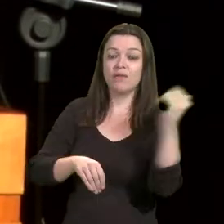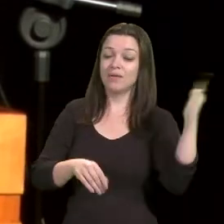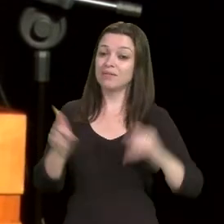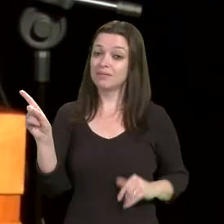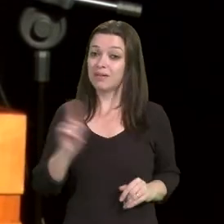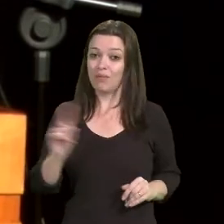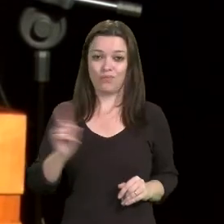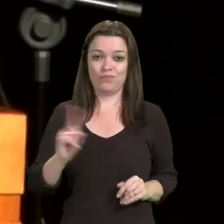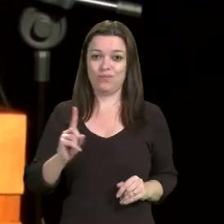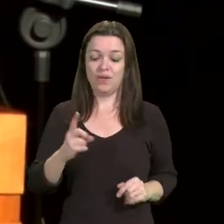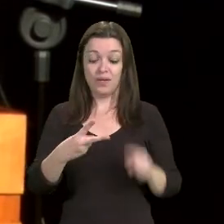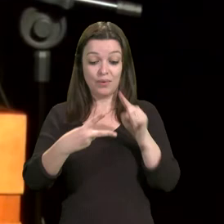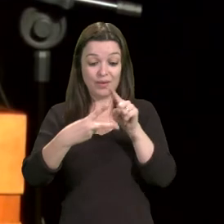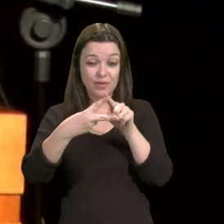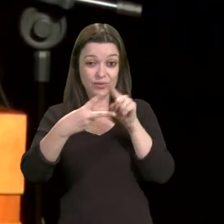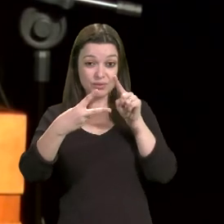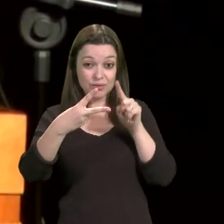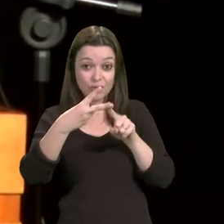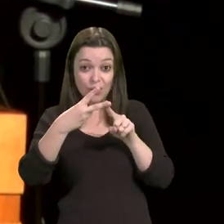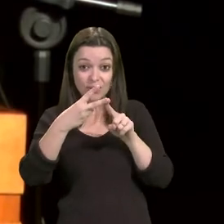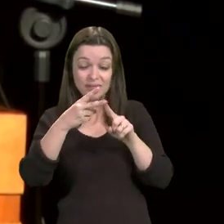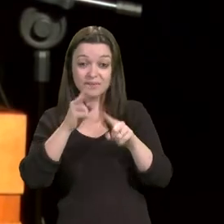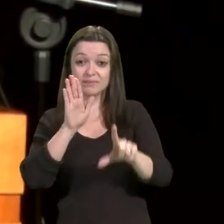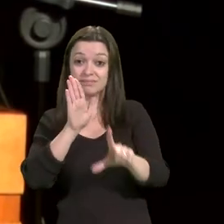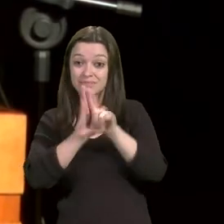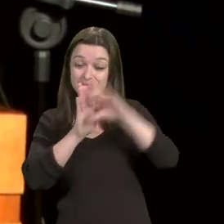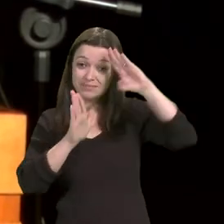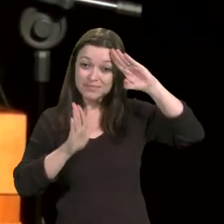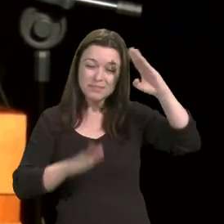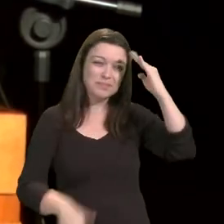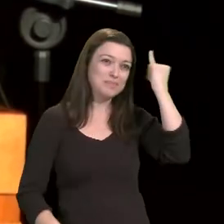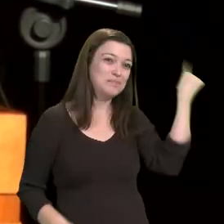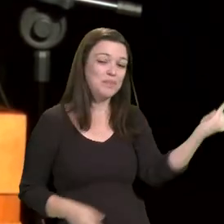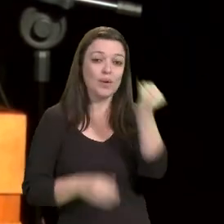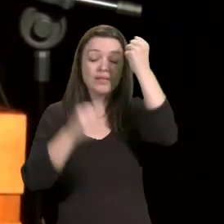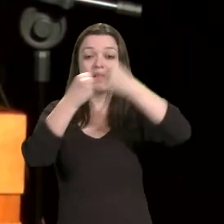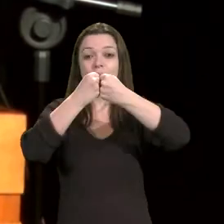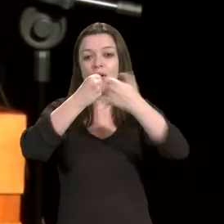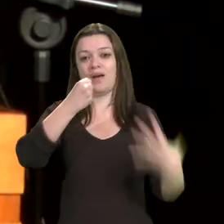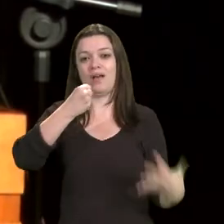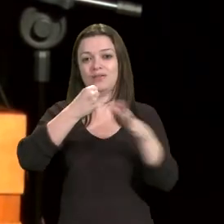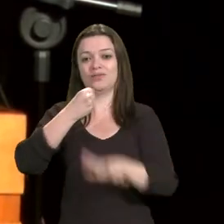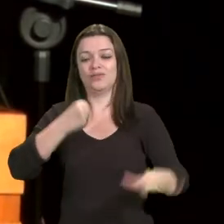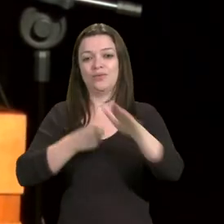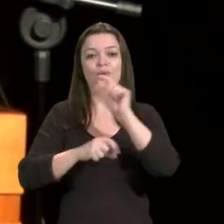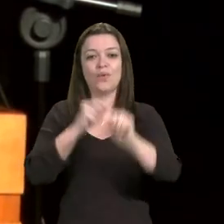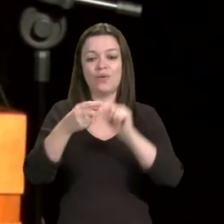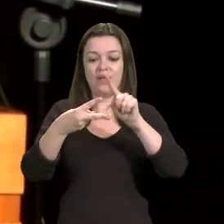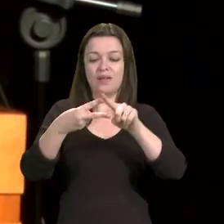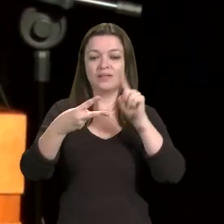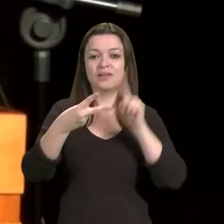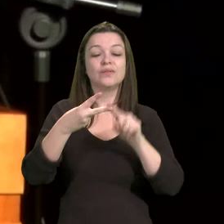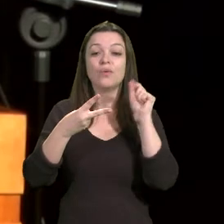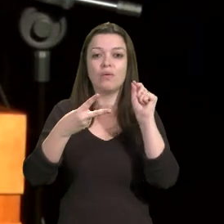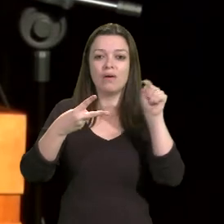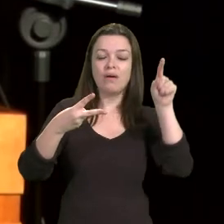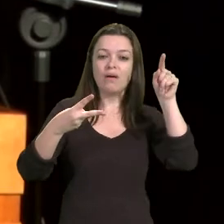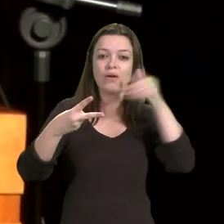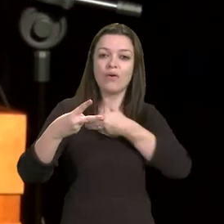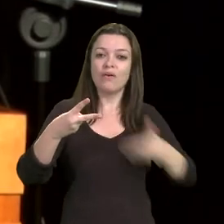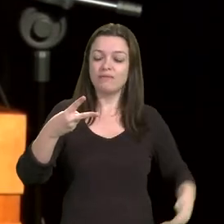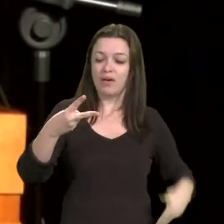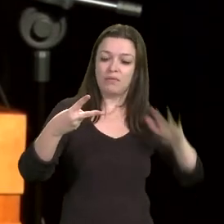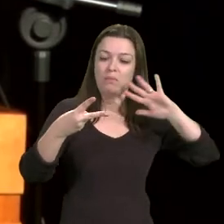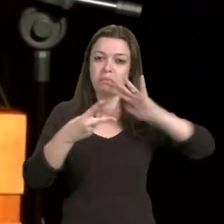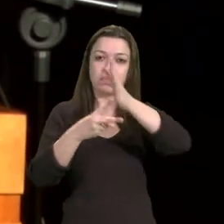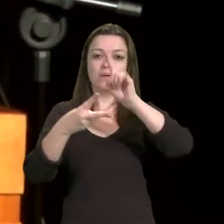dos princípios mais caros ao Estado Democrático de Direito são, há um só tempo, atacados com estes